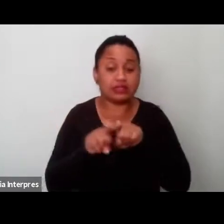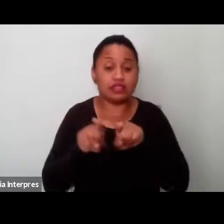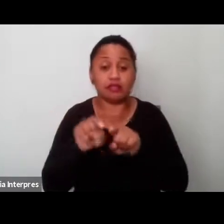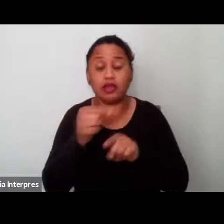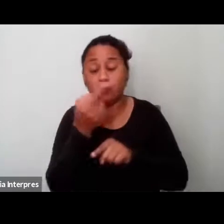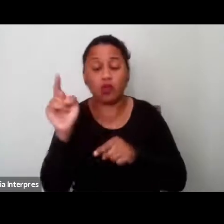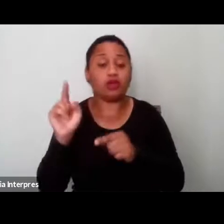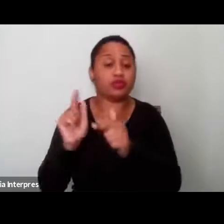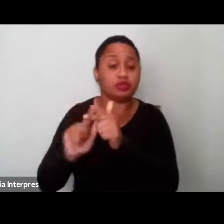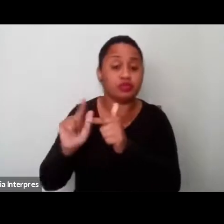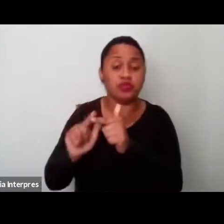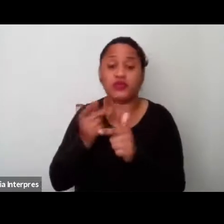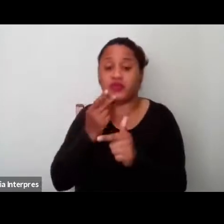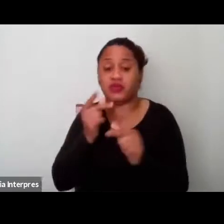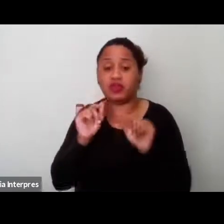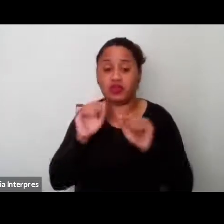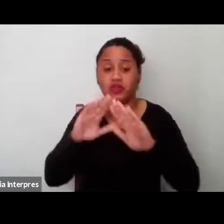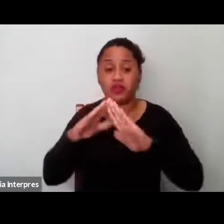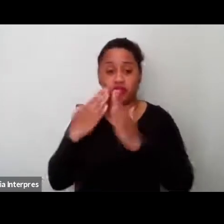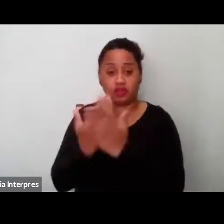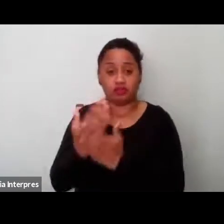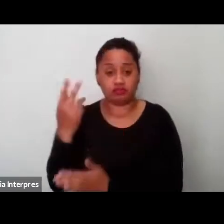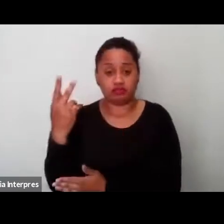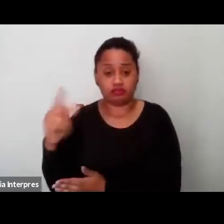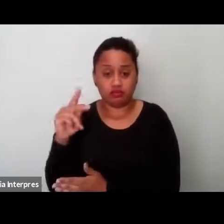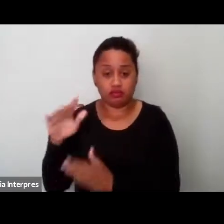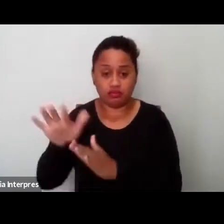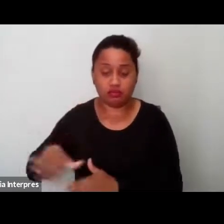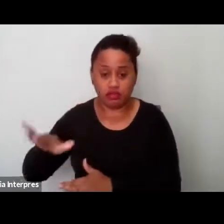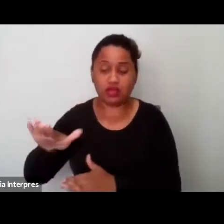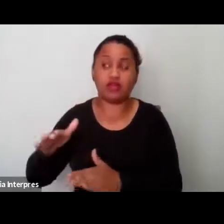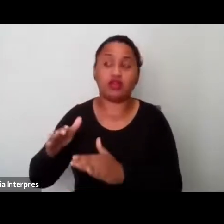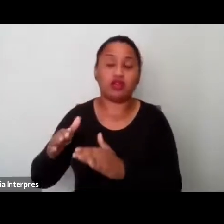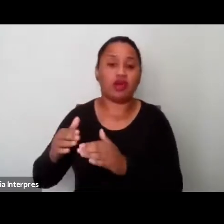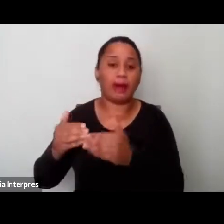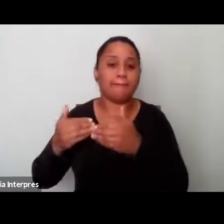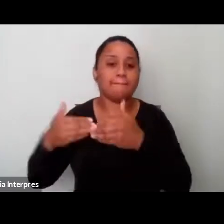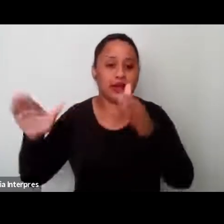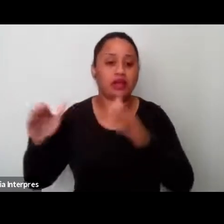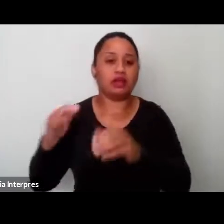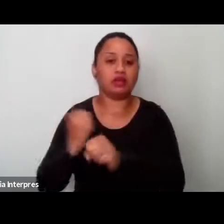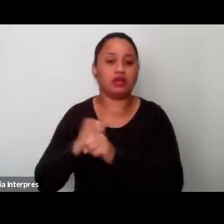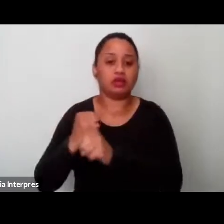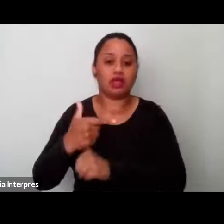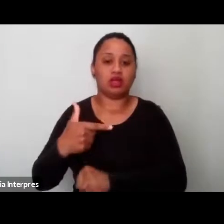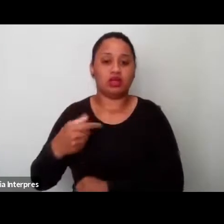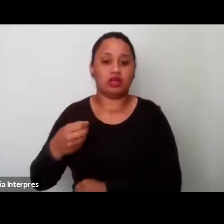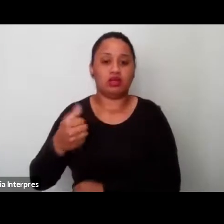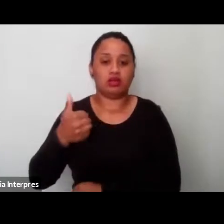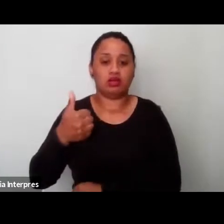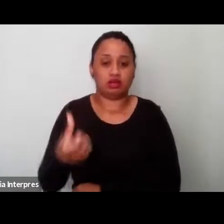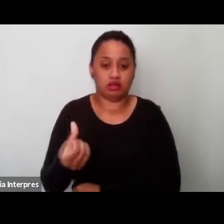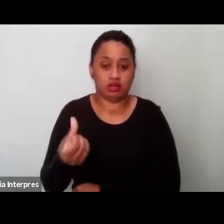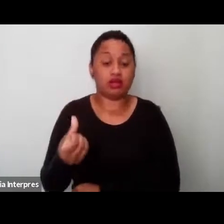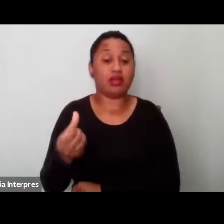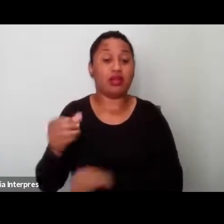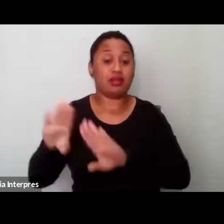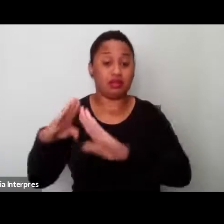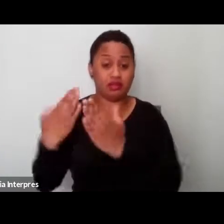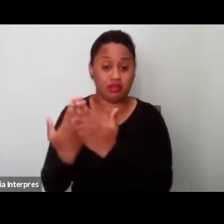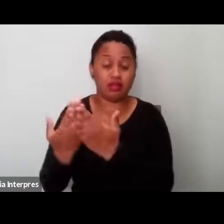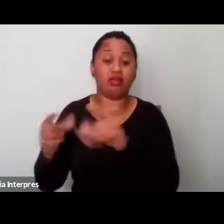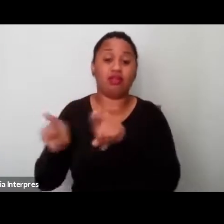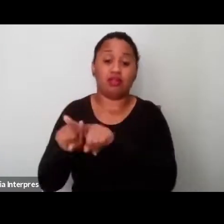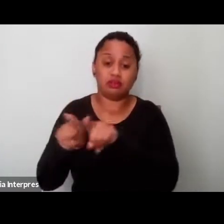né, que a escola Sapeticó, inaugurada em 2016, né, apresentava também problemas de infraestrutura,